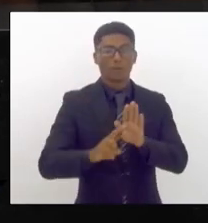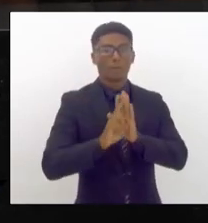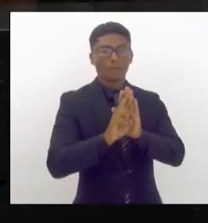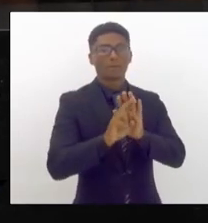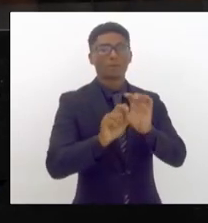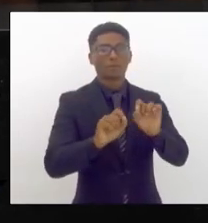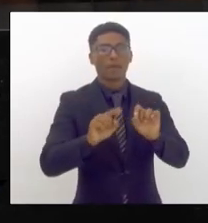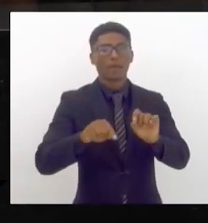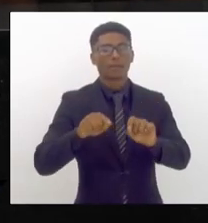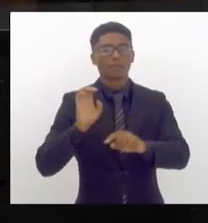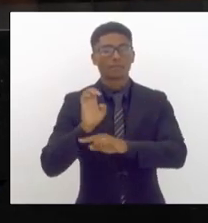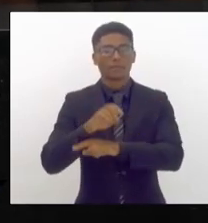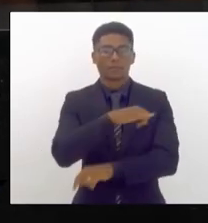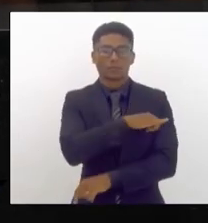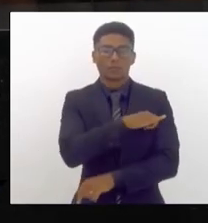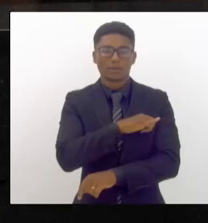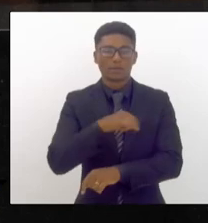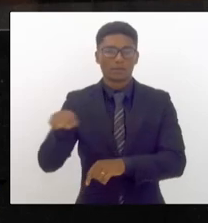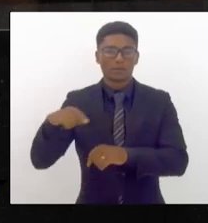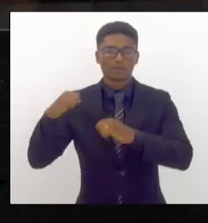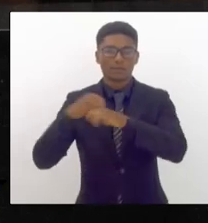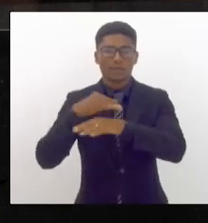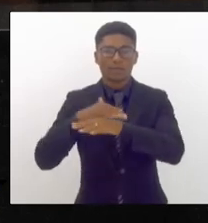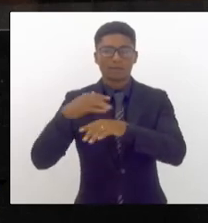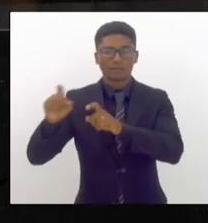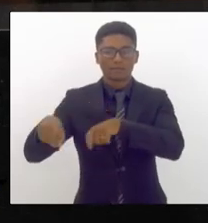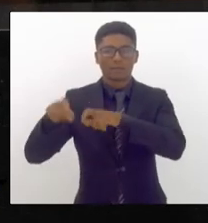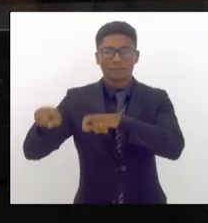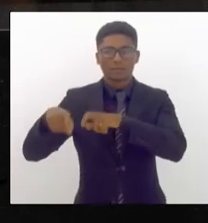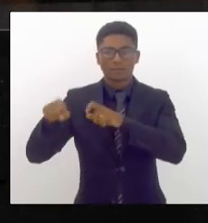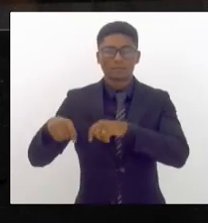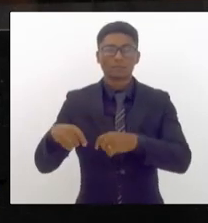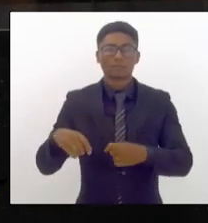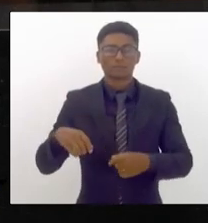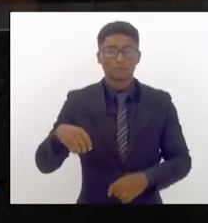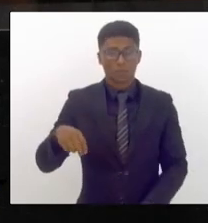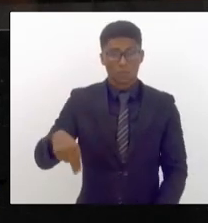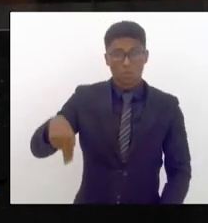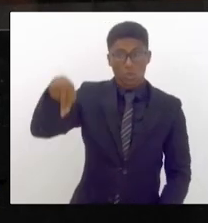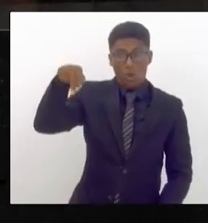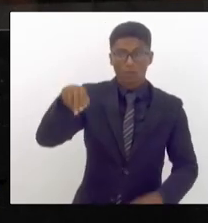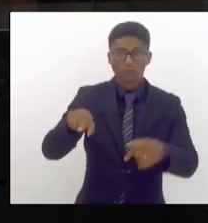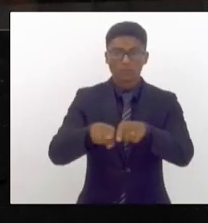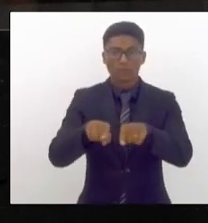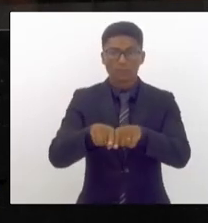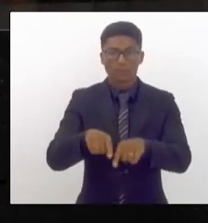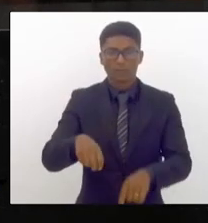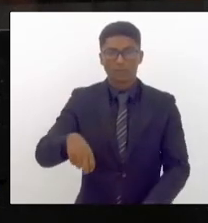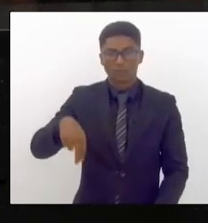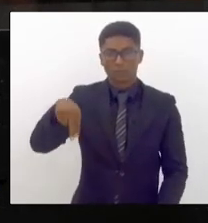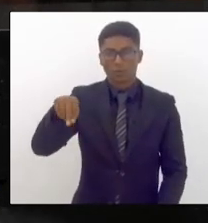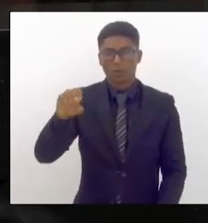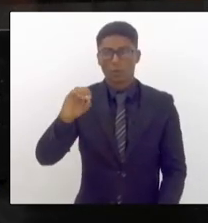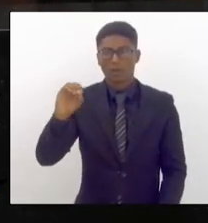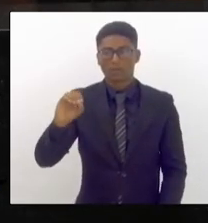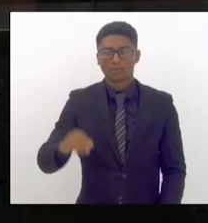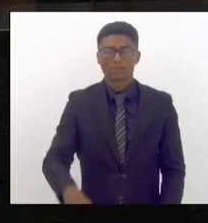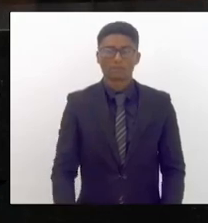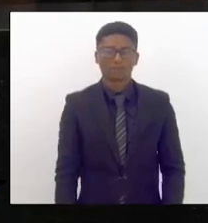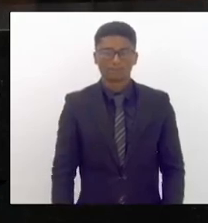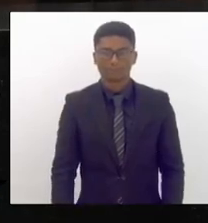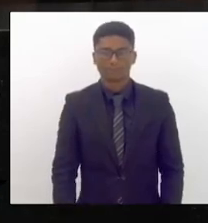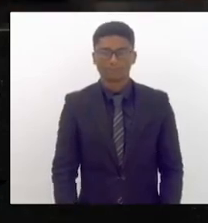do Estado do Rio de Janeiro em especial o norte noroeste fluminense eu